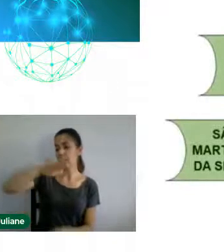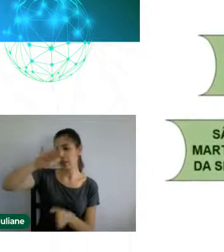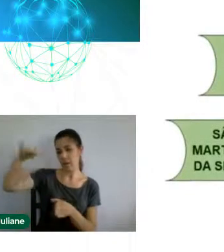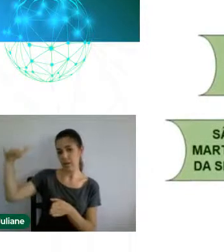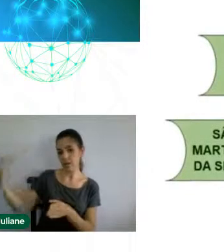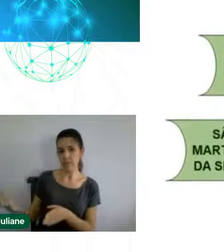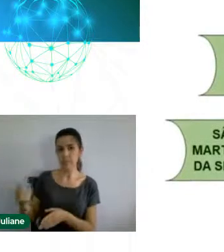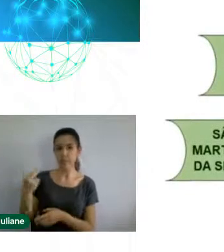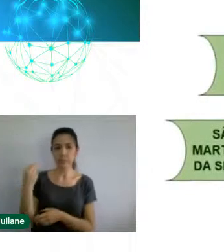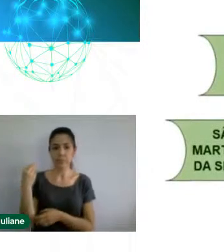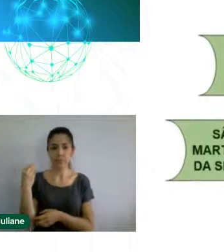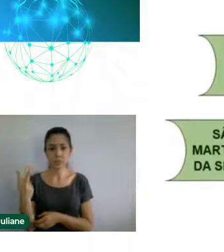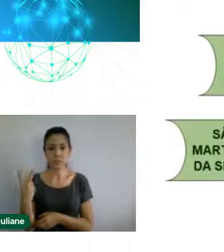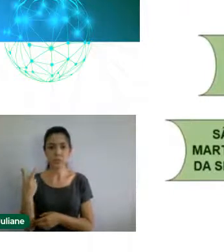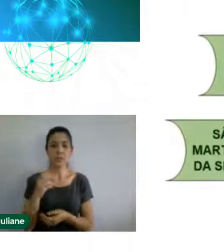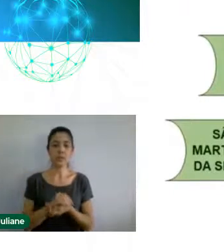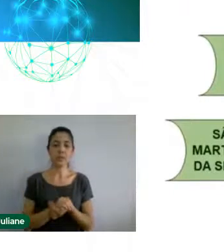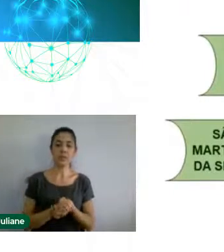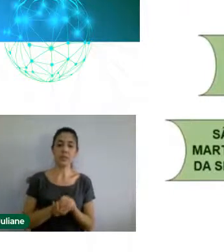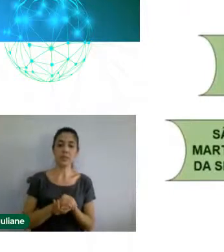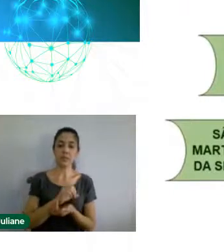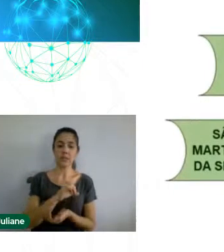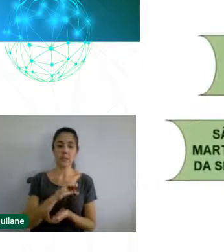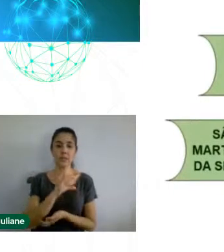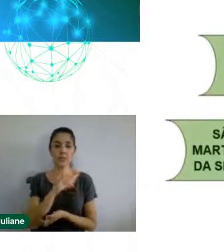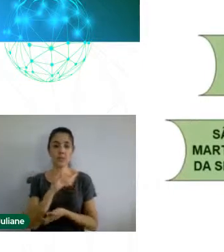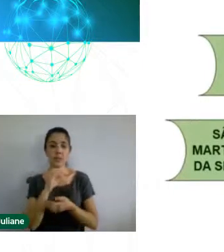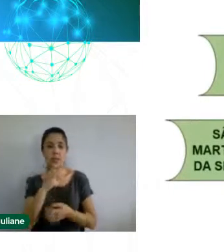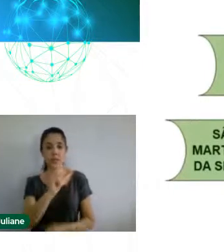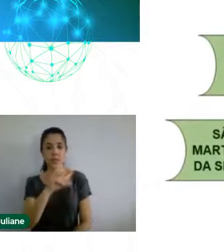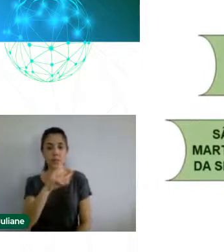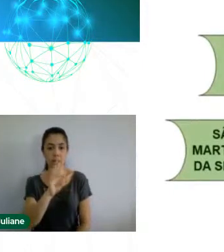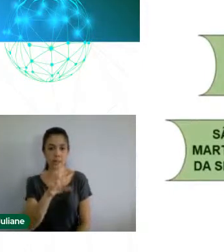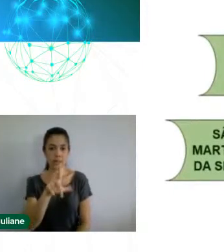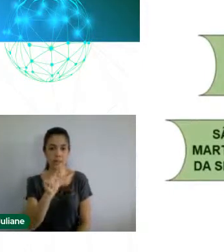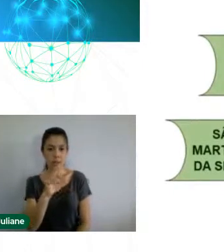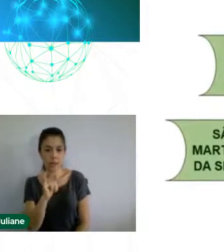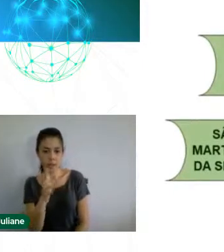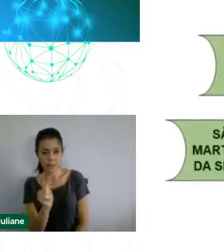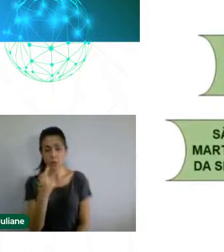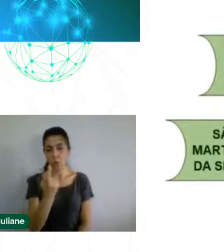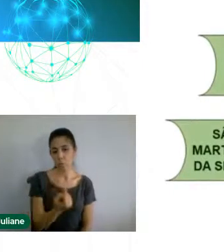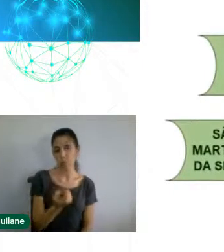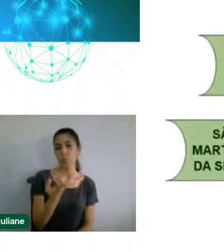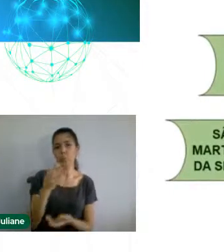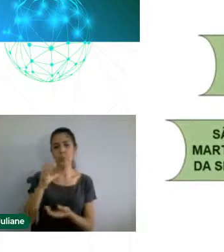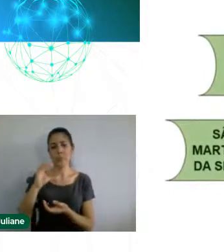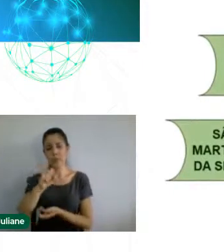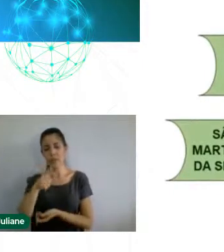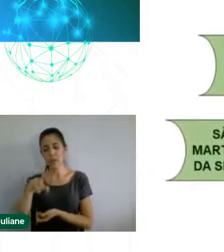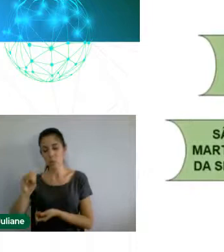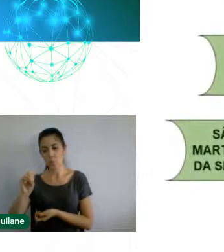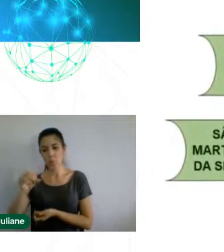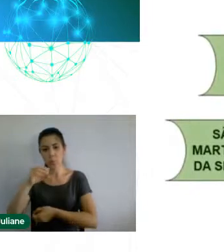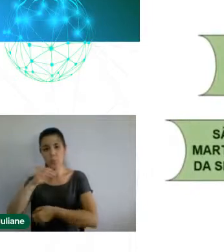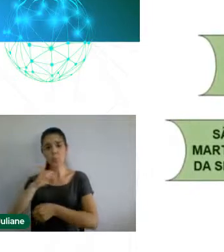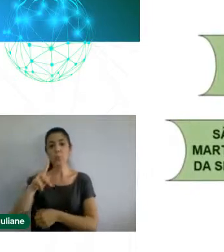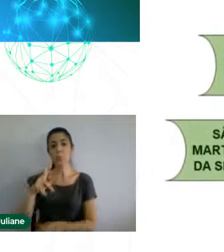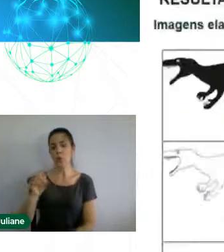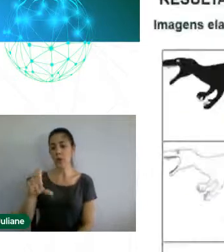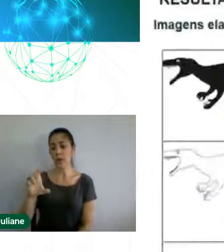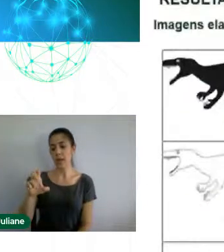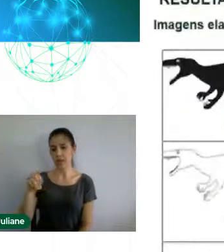são duas espécies de dinossauros, enquanto em agudo foram encontradas quatro espécies de dinossauros. As imagens elaboradas foram